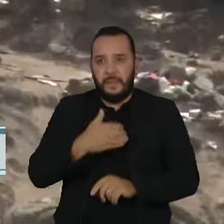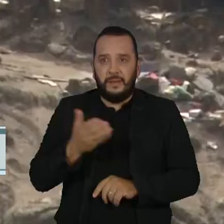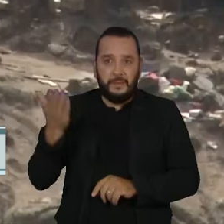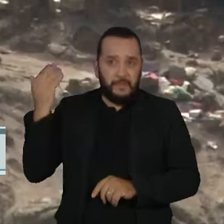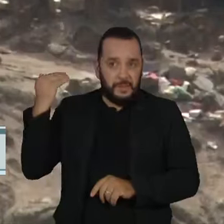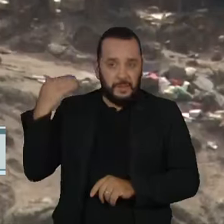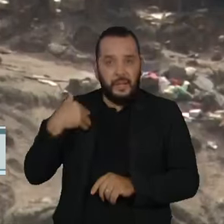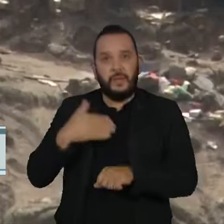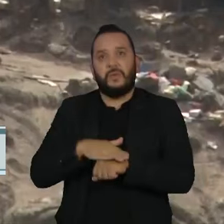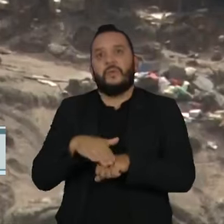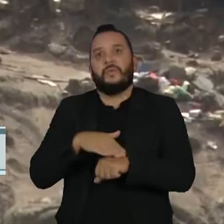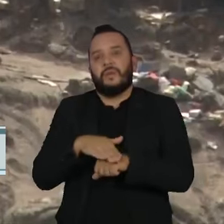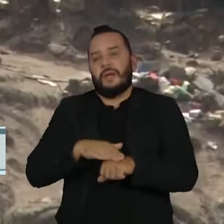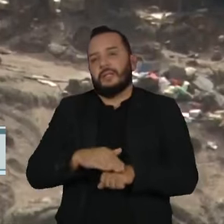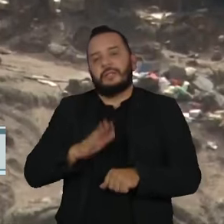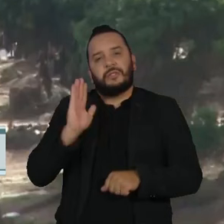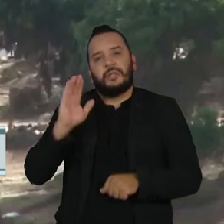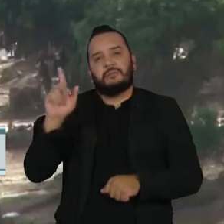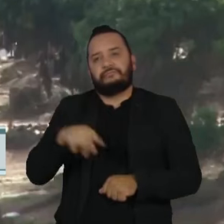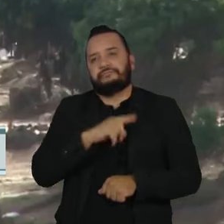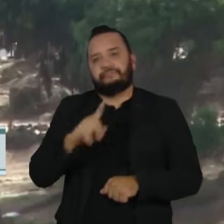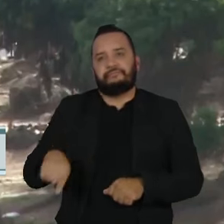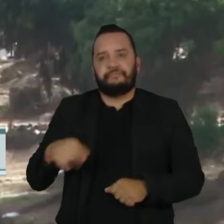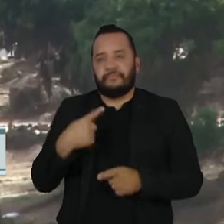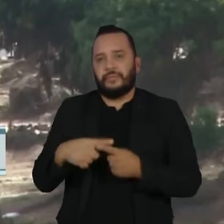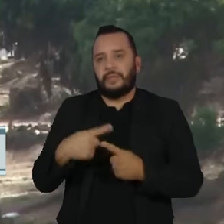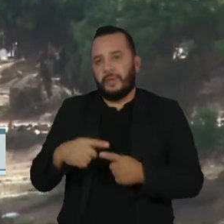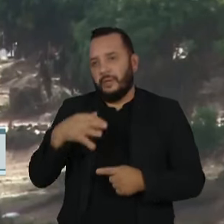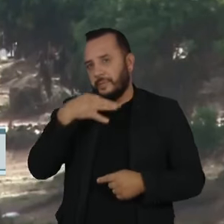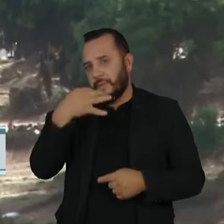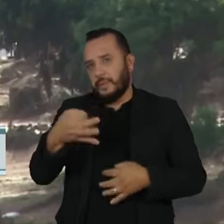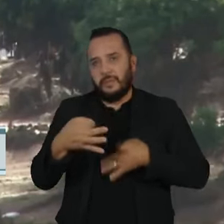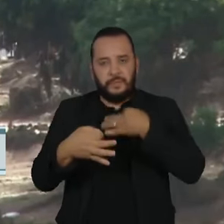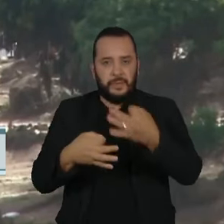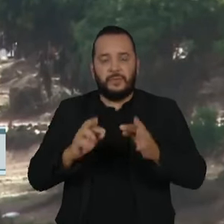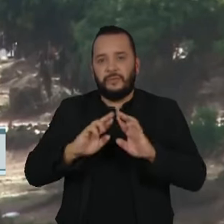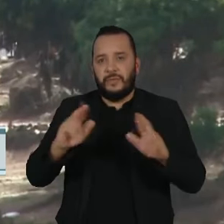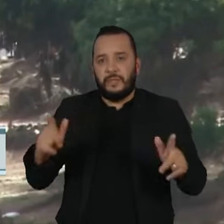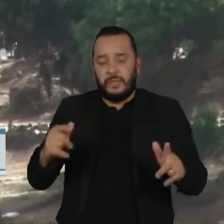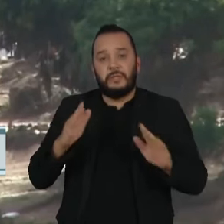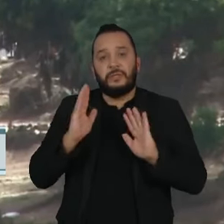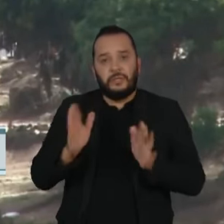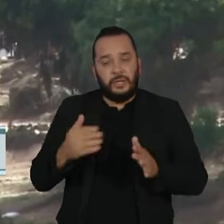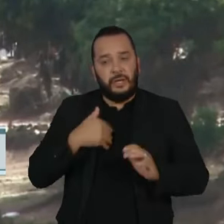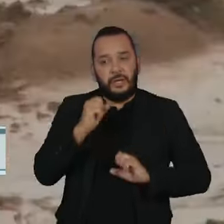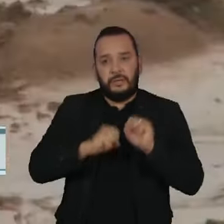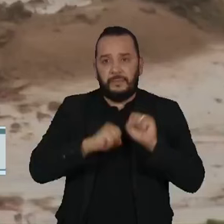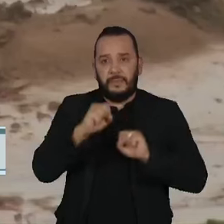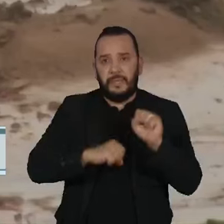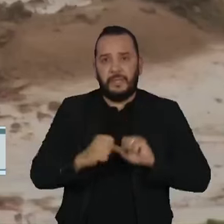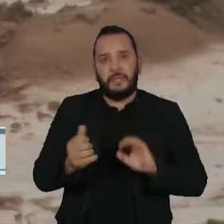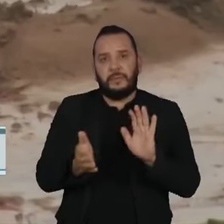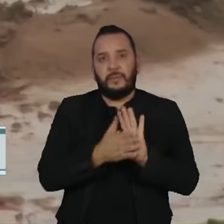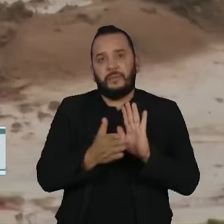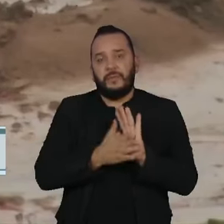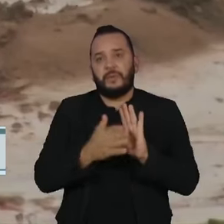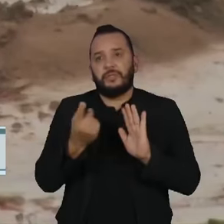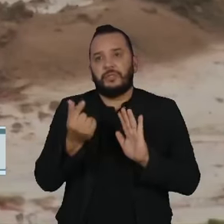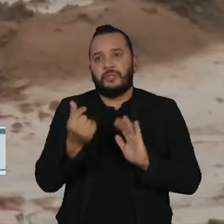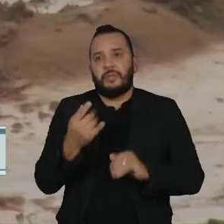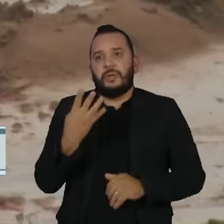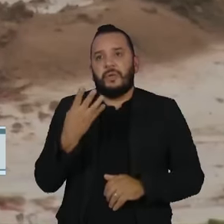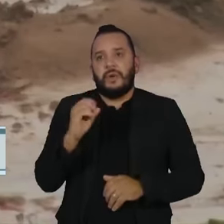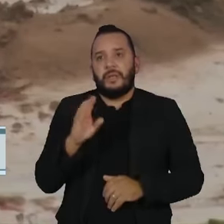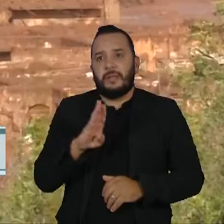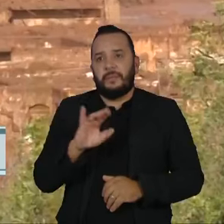conversas foram suspensas por divergência entre o valor oferecido pelas mineradoras, de aproximadamente 40